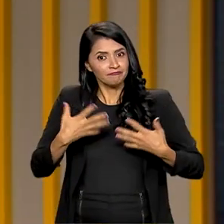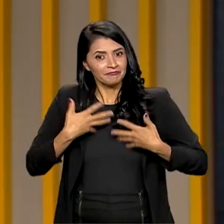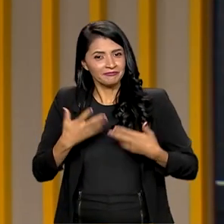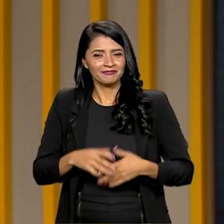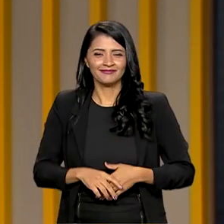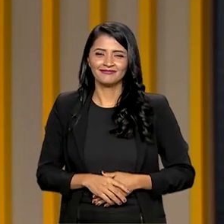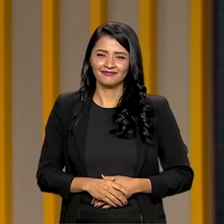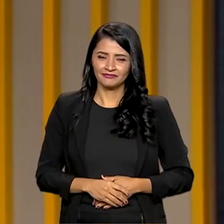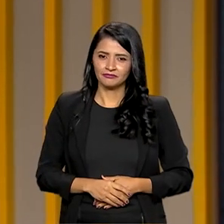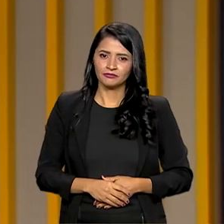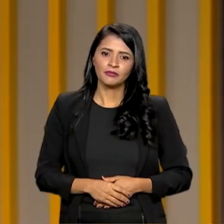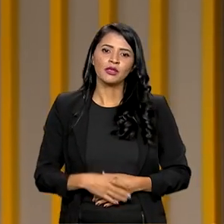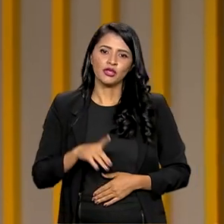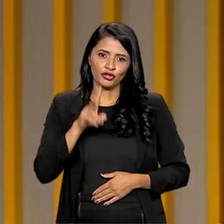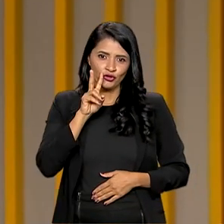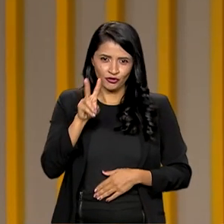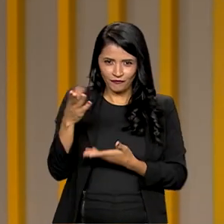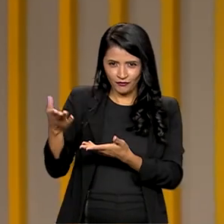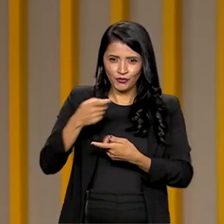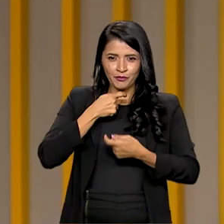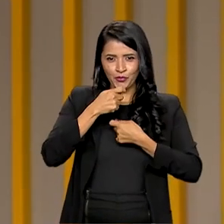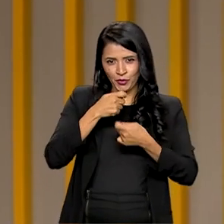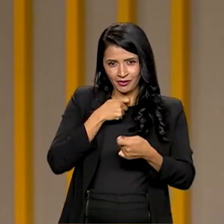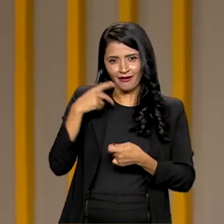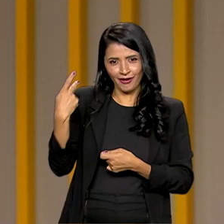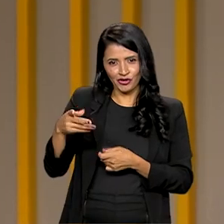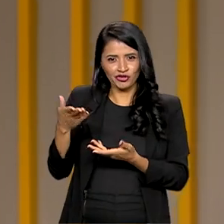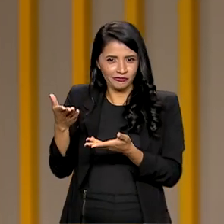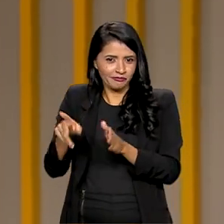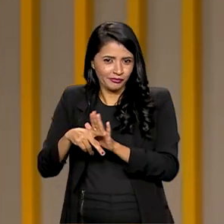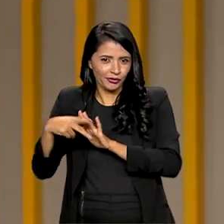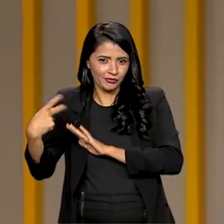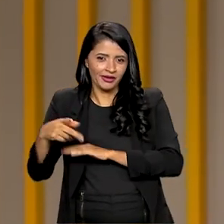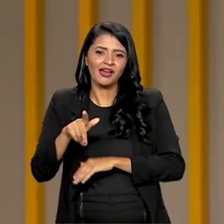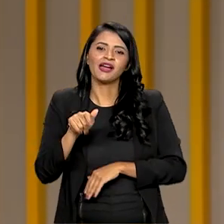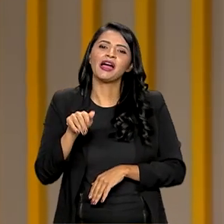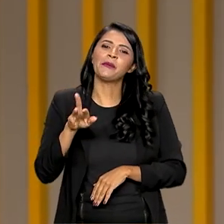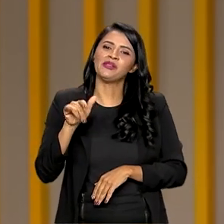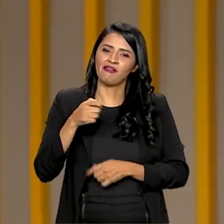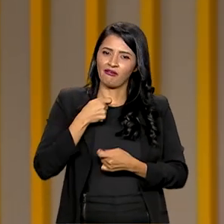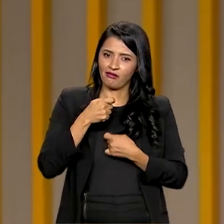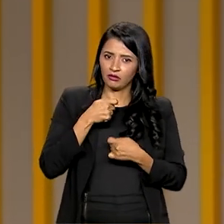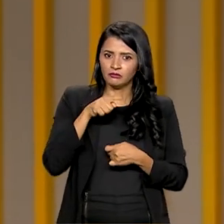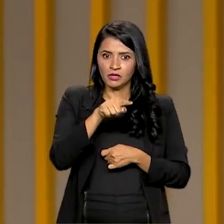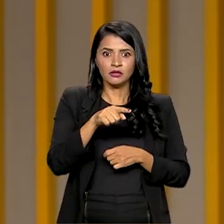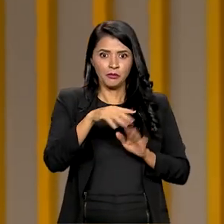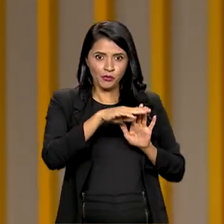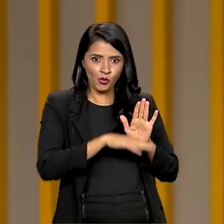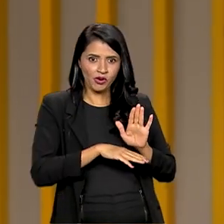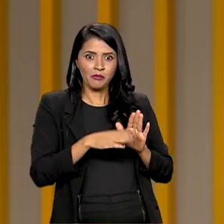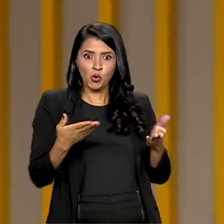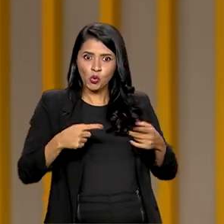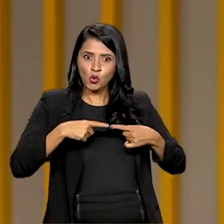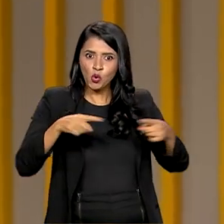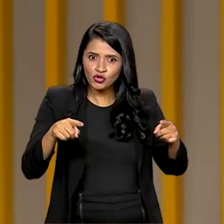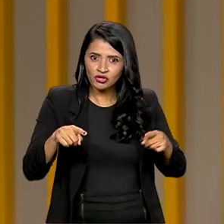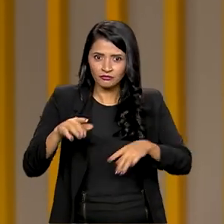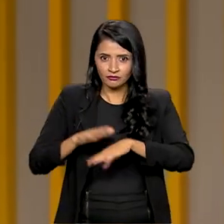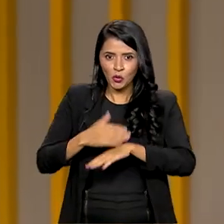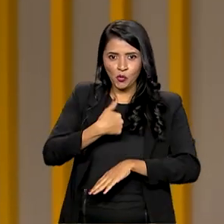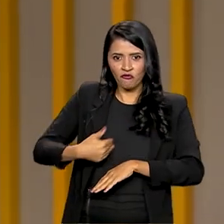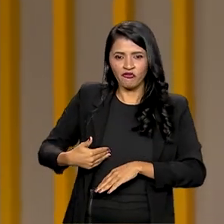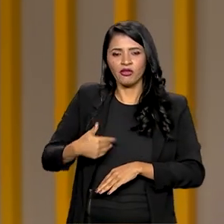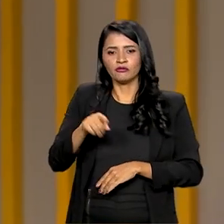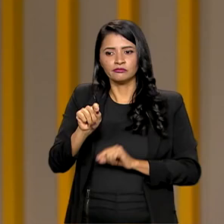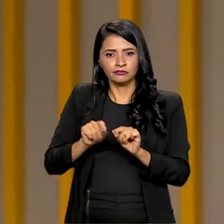E como nós vimos aí na reportagem da Gabriela Noronha, esse programa lançado hoje pelo governo deve melhorar as